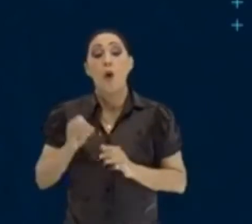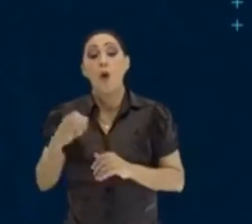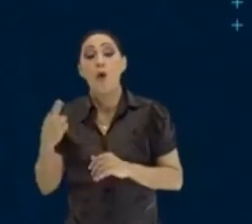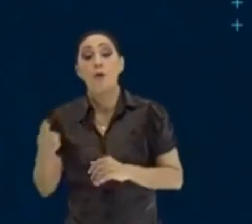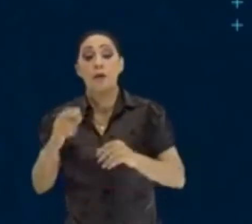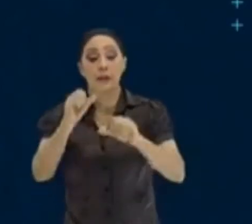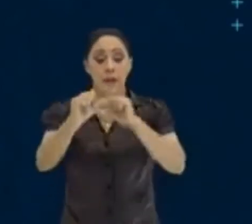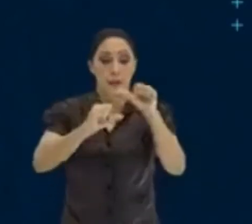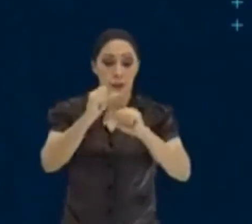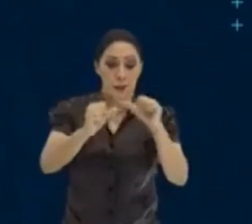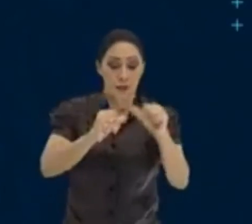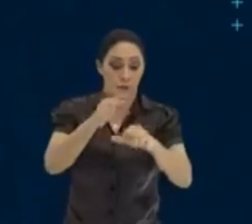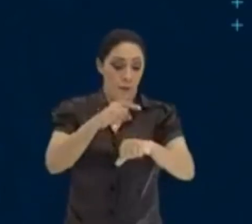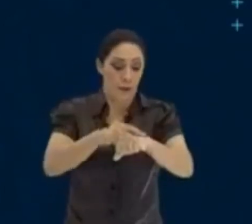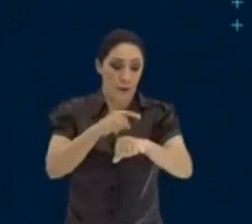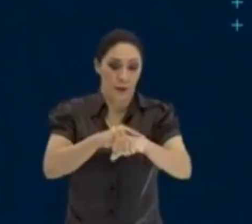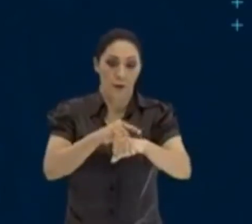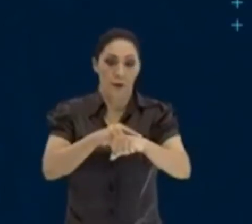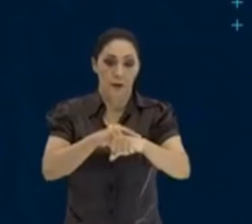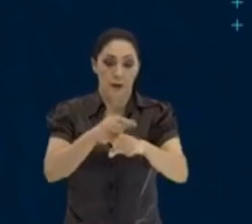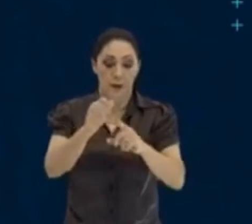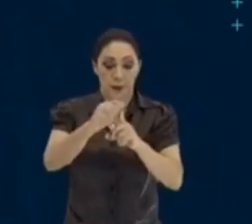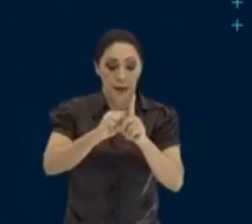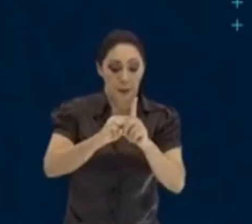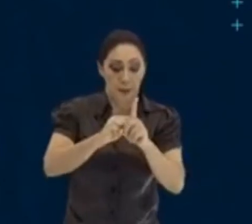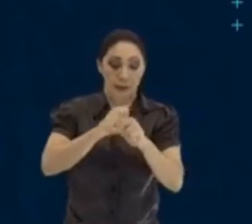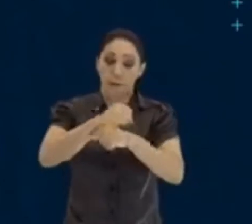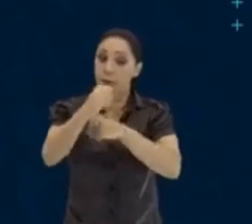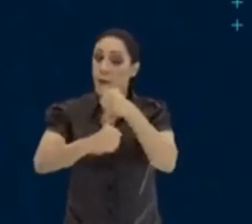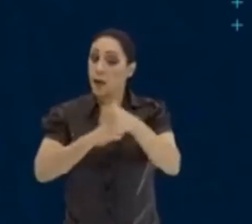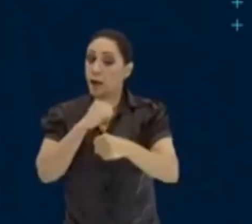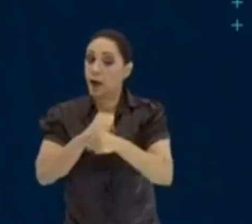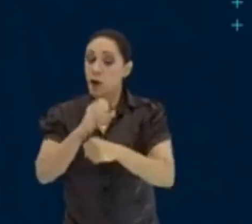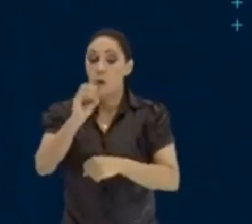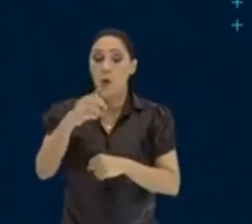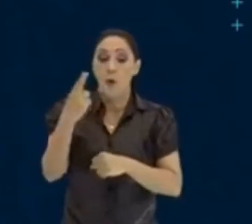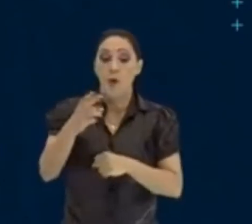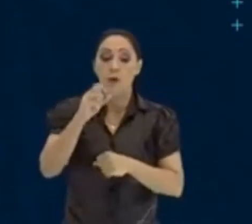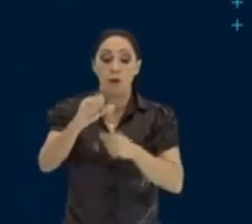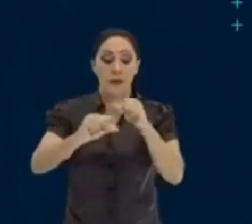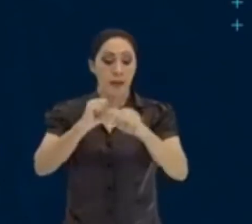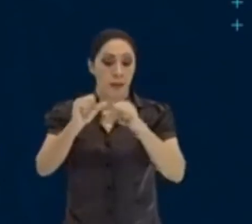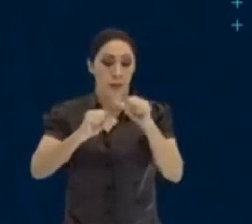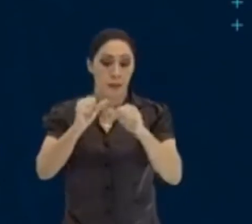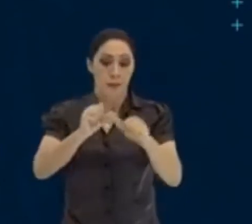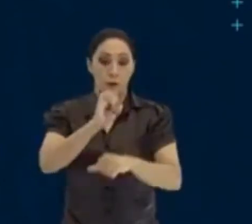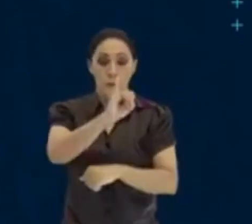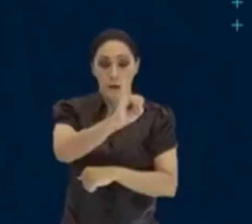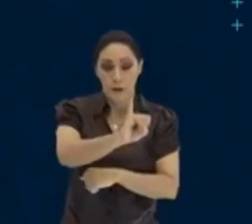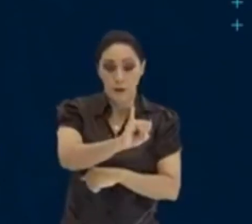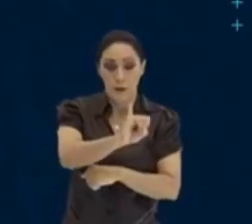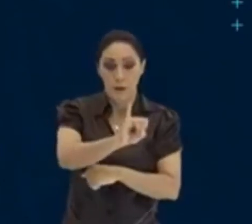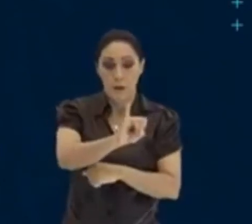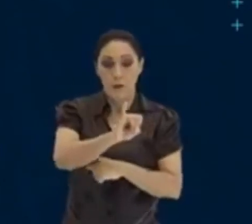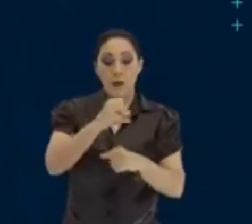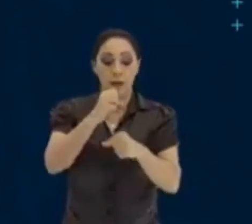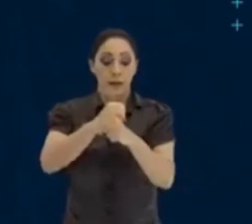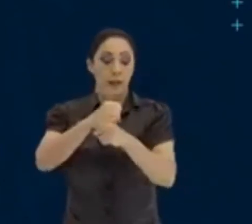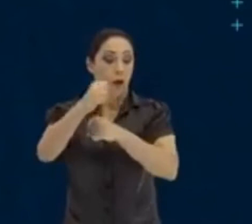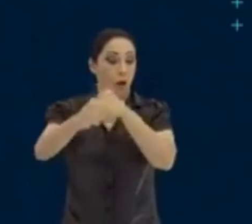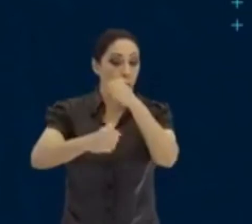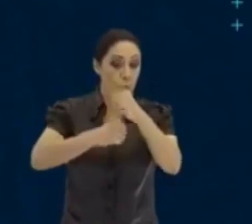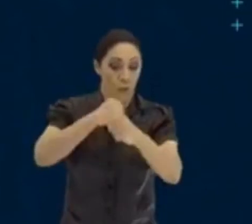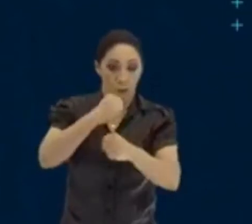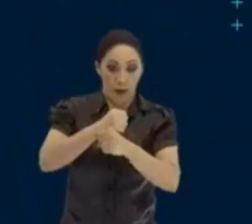transforma esse tempo que tá em meses para ano, ou você transforma essa taxa que está ao ano, a